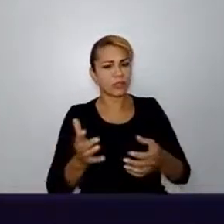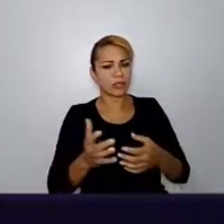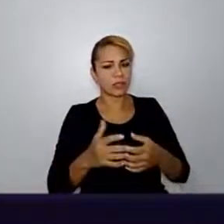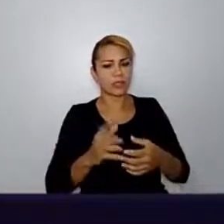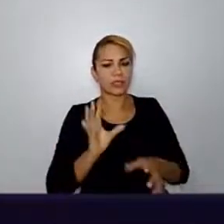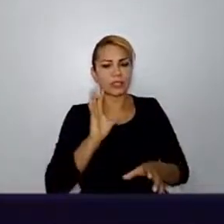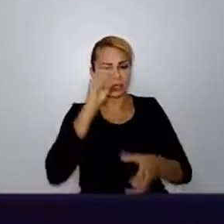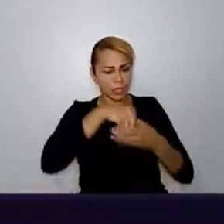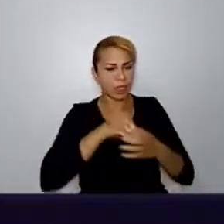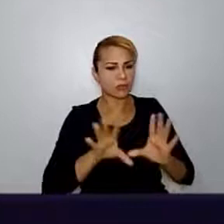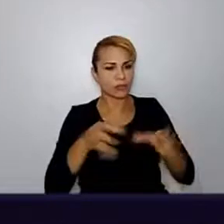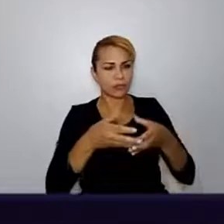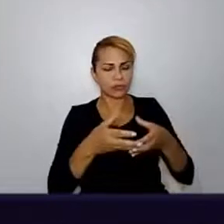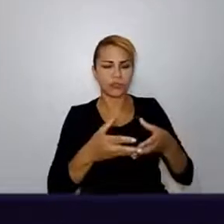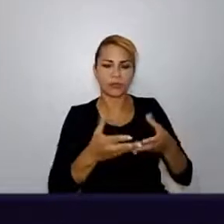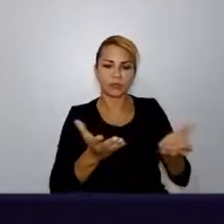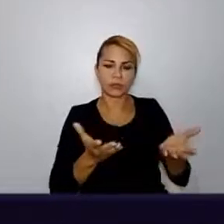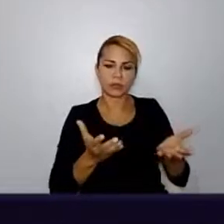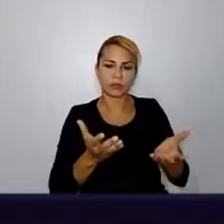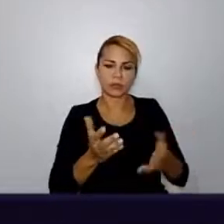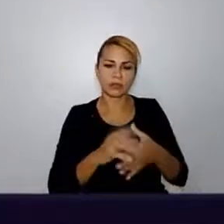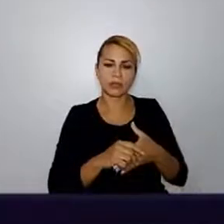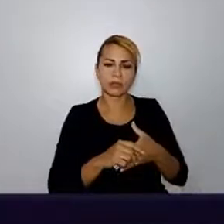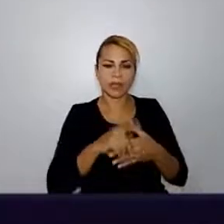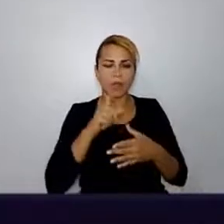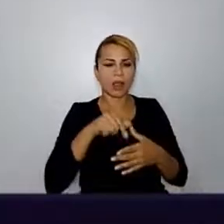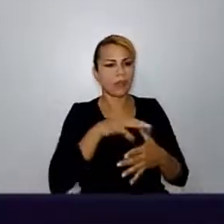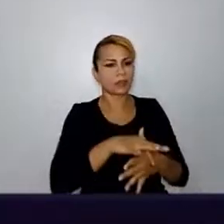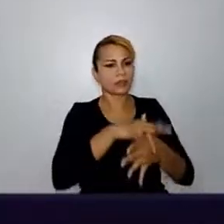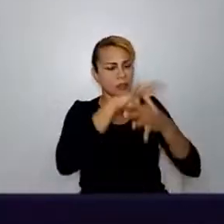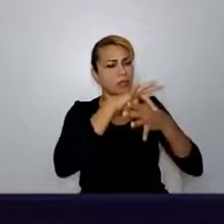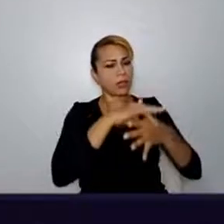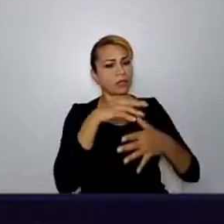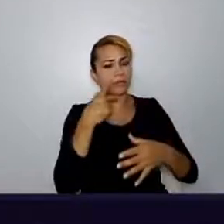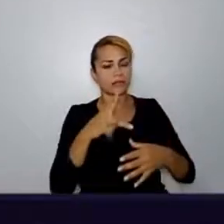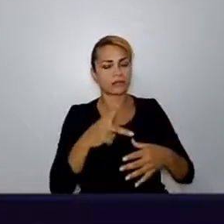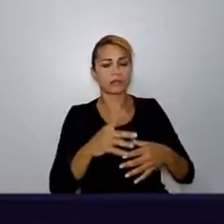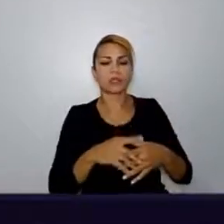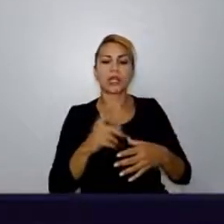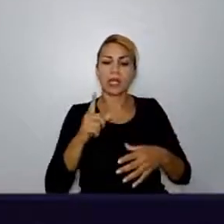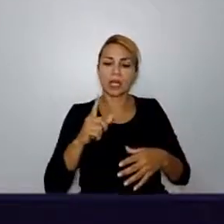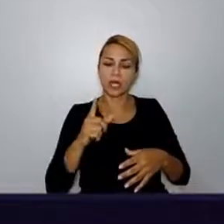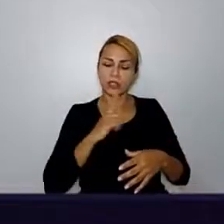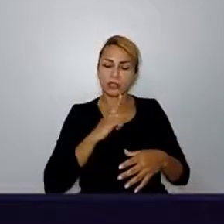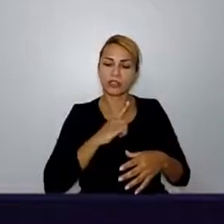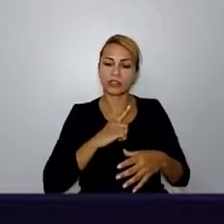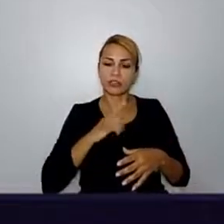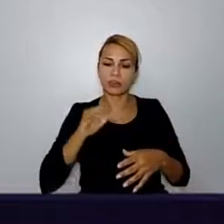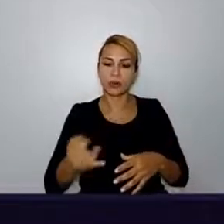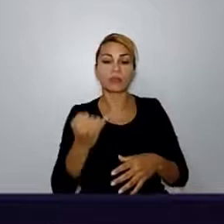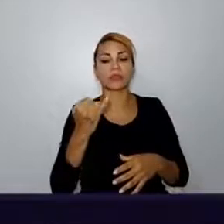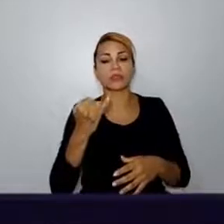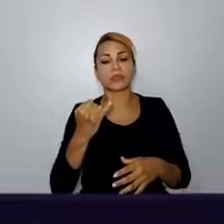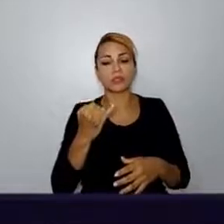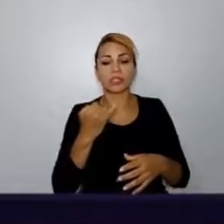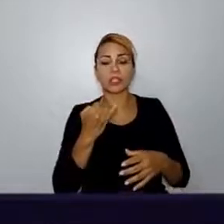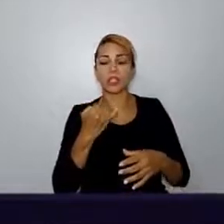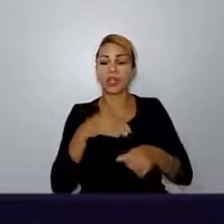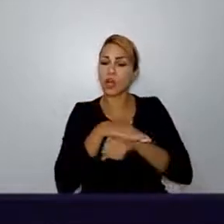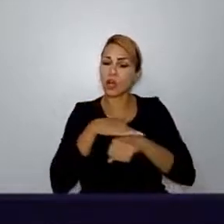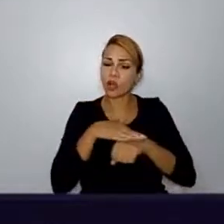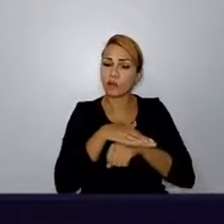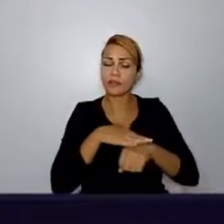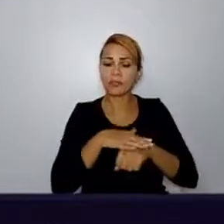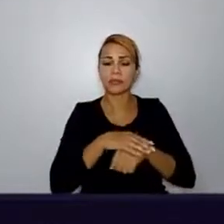muito menos uma pessoa que, tipo, está sendo liderada por você. e eu tive a oportunidade de conversar com ele e, tipo, eu falei exatamente como ele